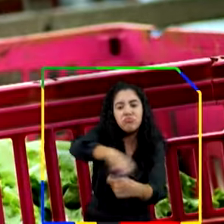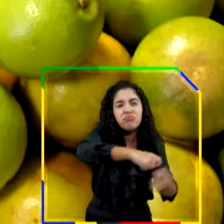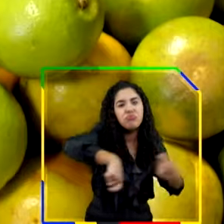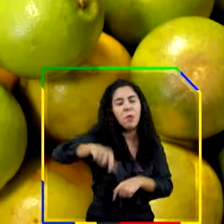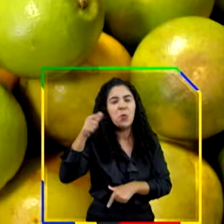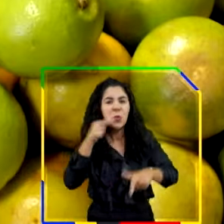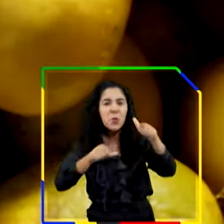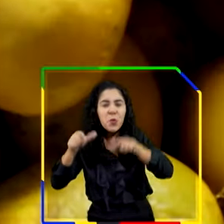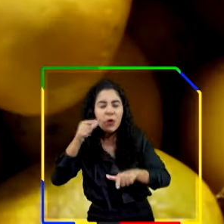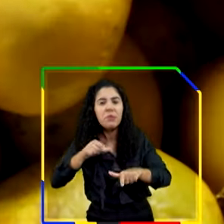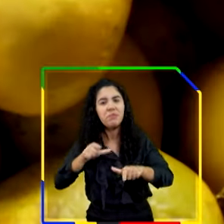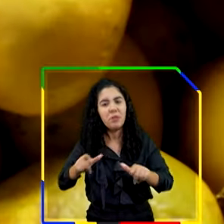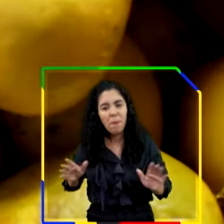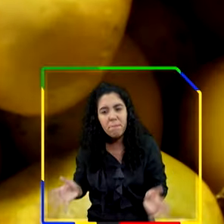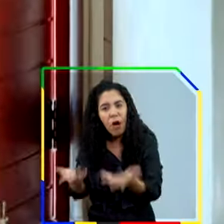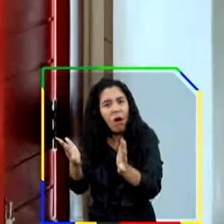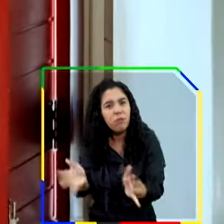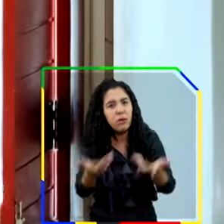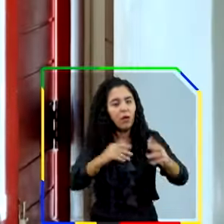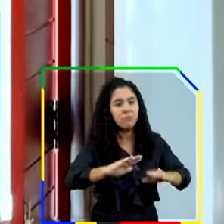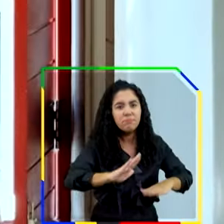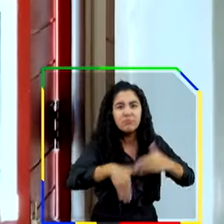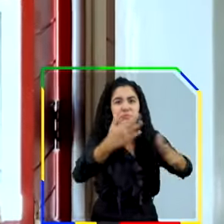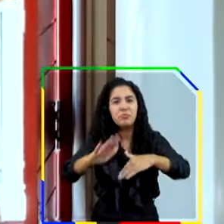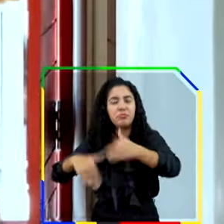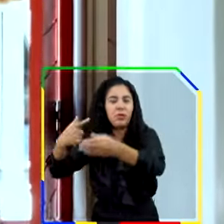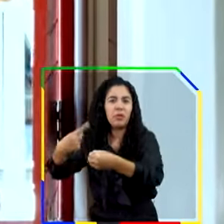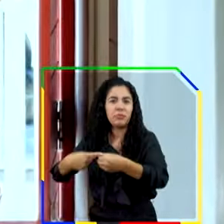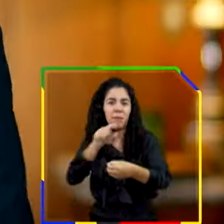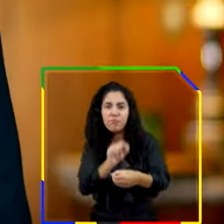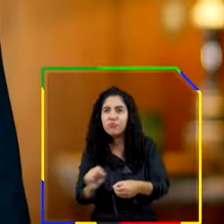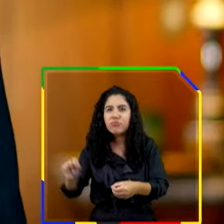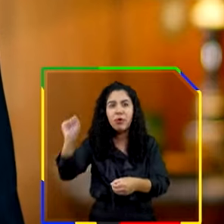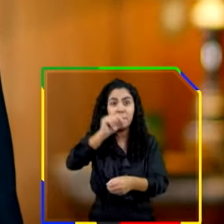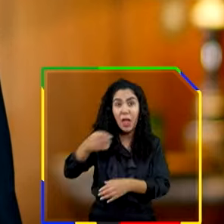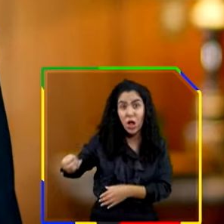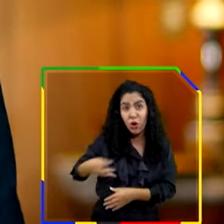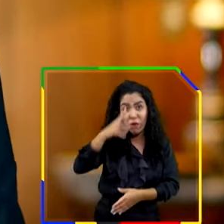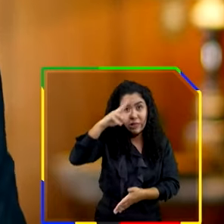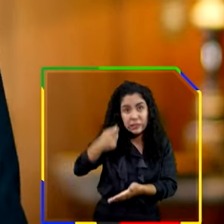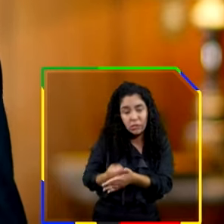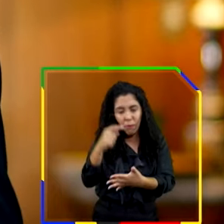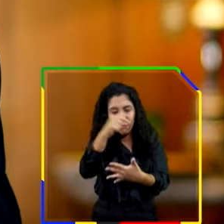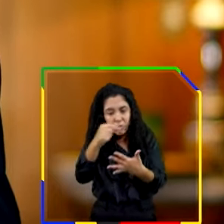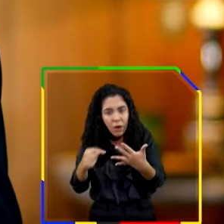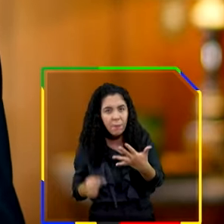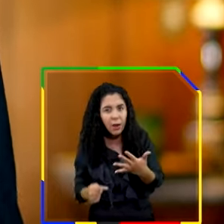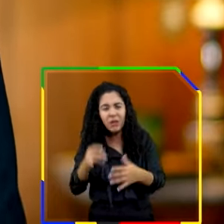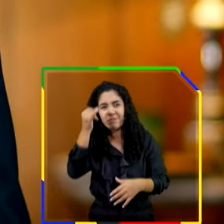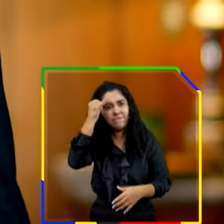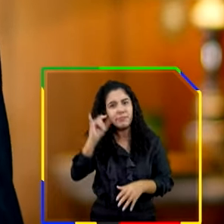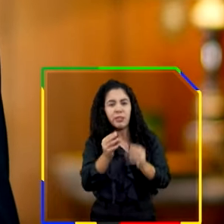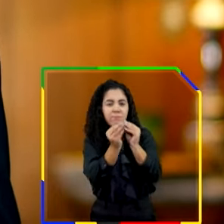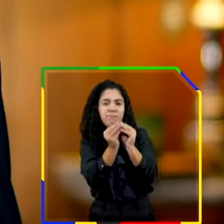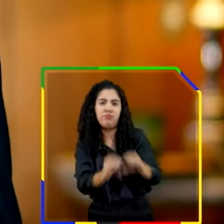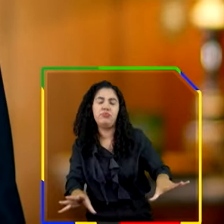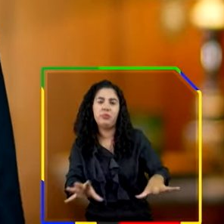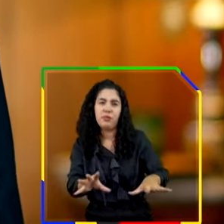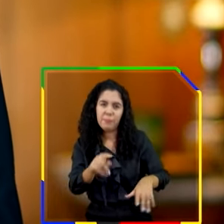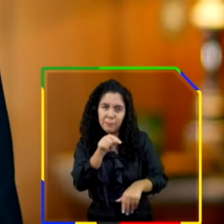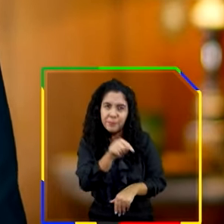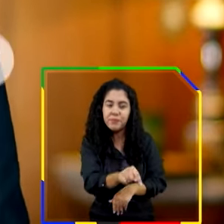comércio do seu bairro e ajudar a sua cidade a crescer. A nova medida não trará impacto fiscal,